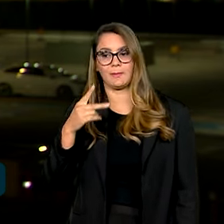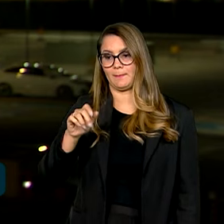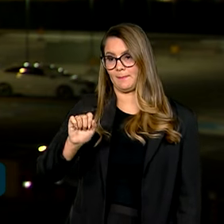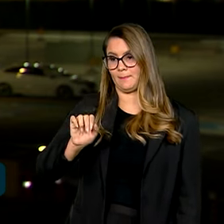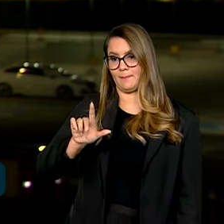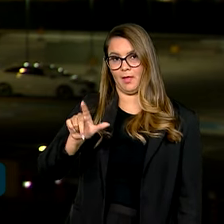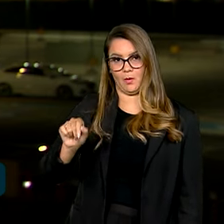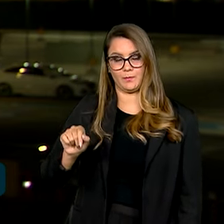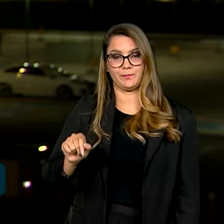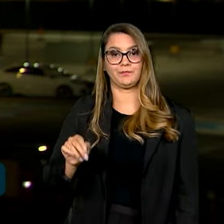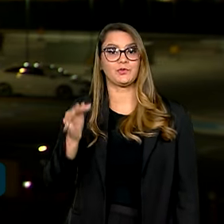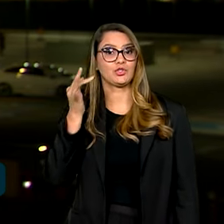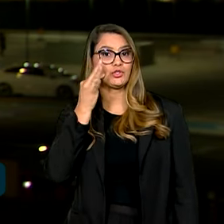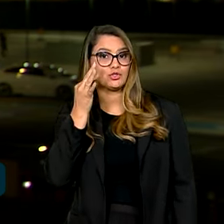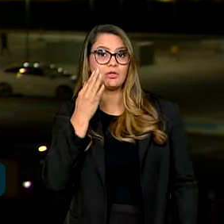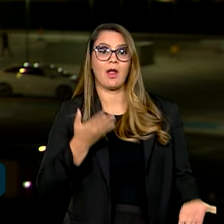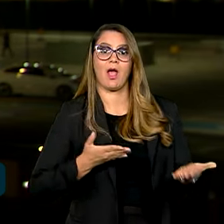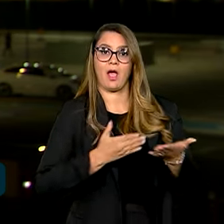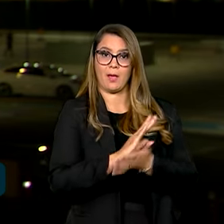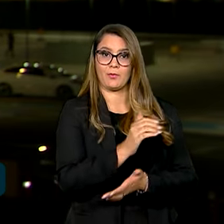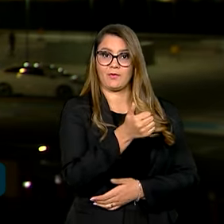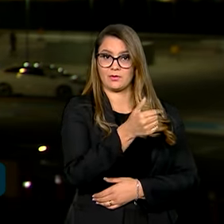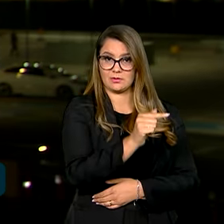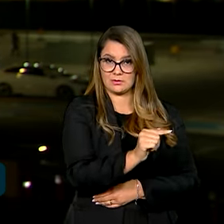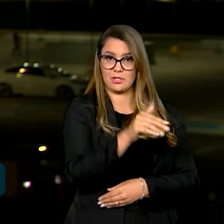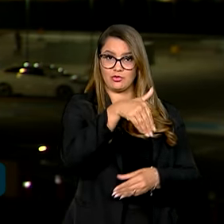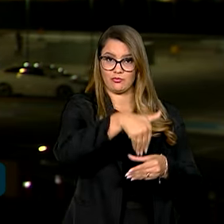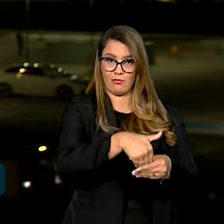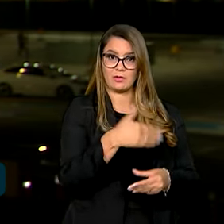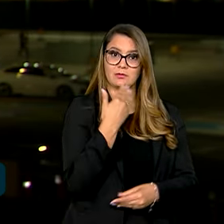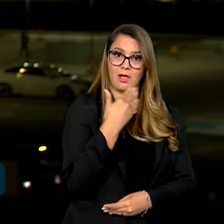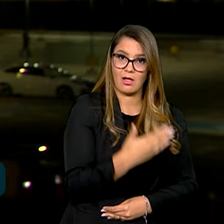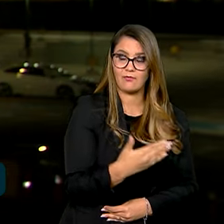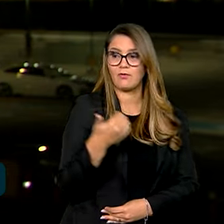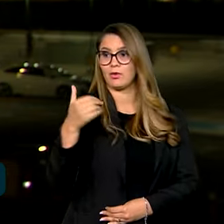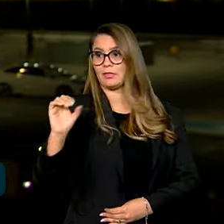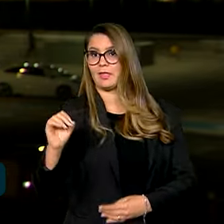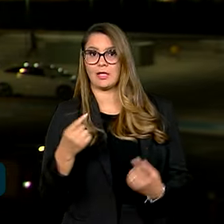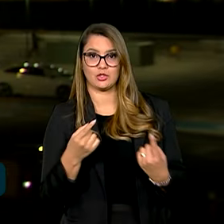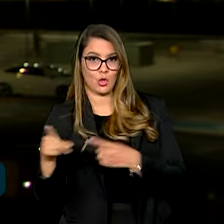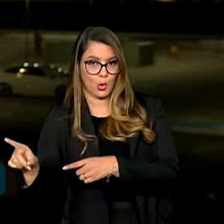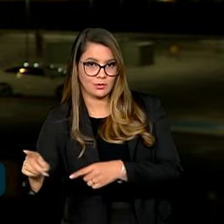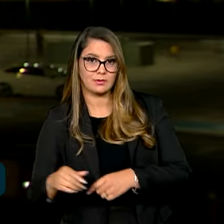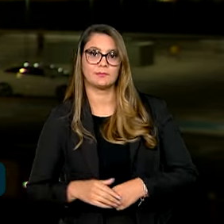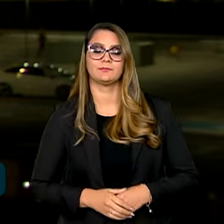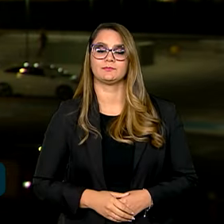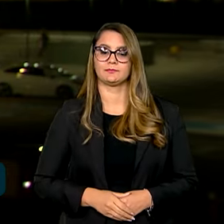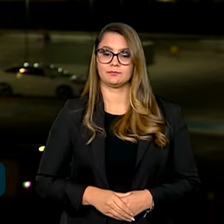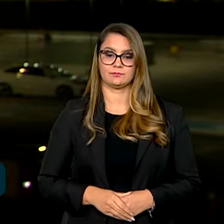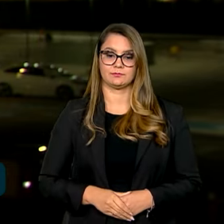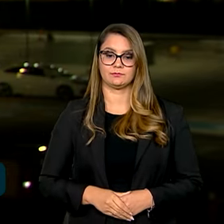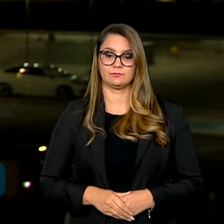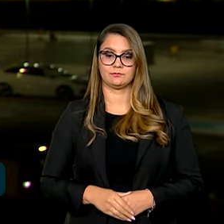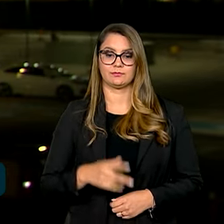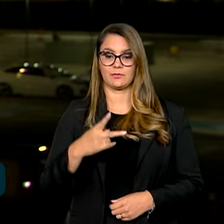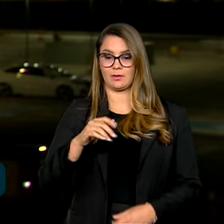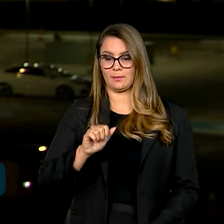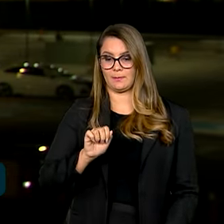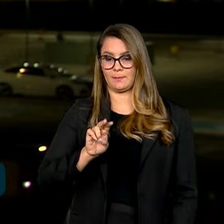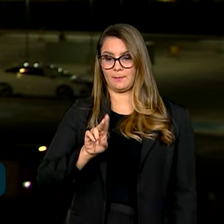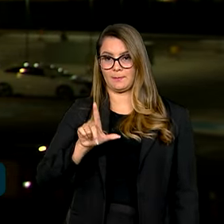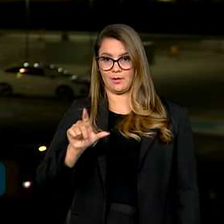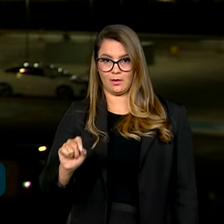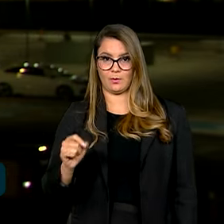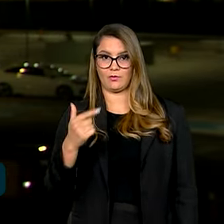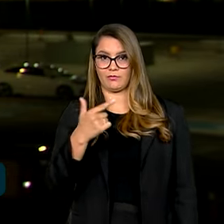Flávio Dino foi aprovado por 17 votos a favor e 10 contra, e o Paulo Groné por